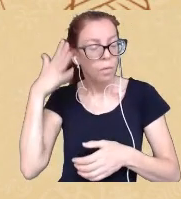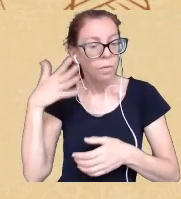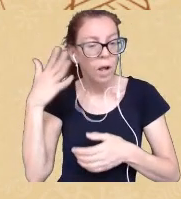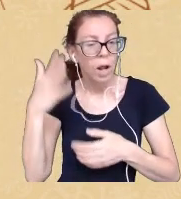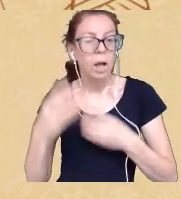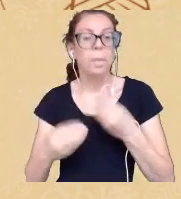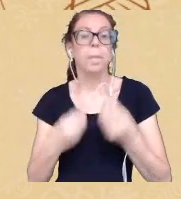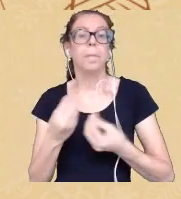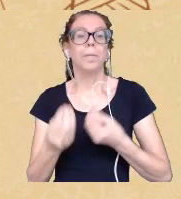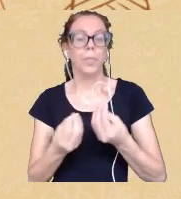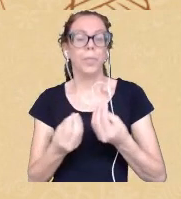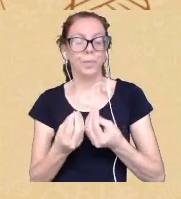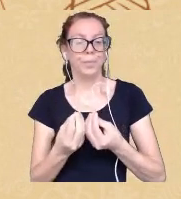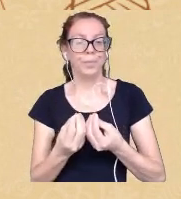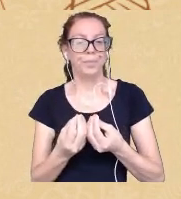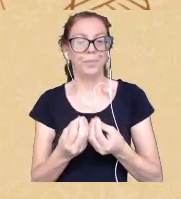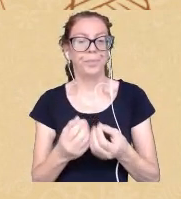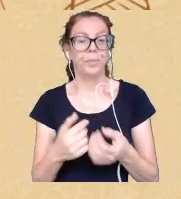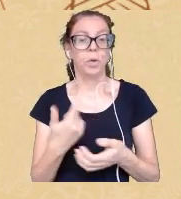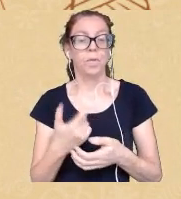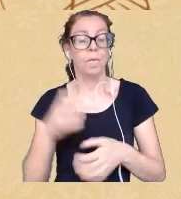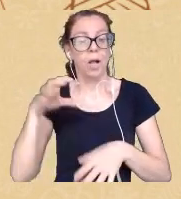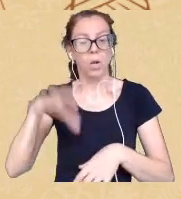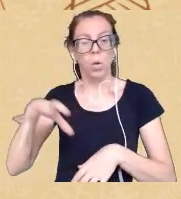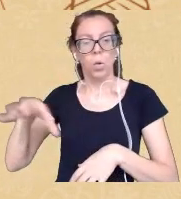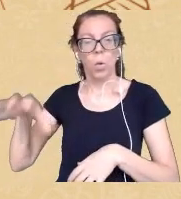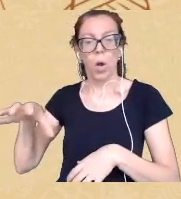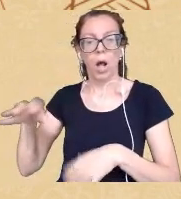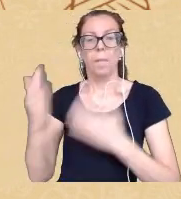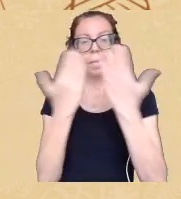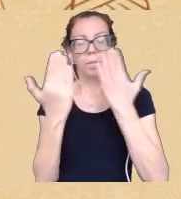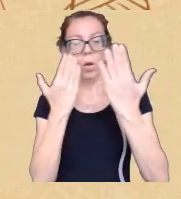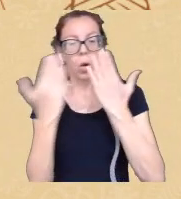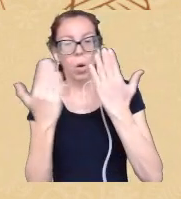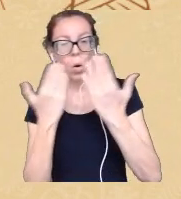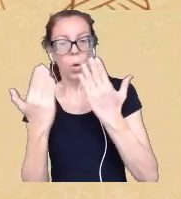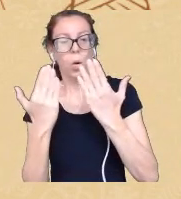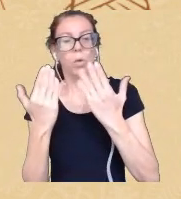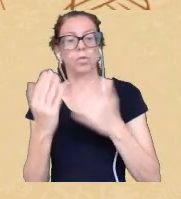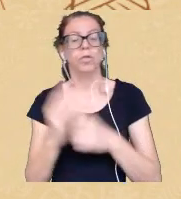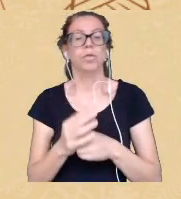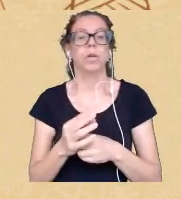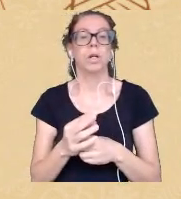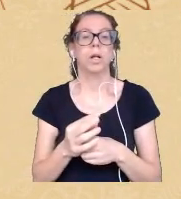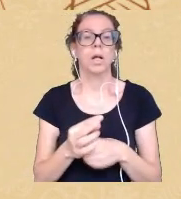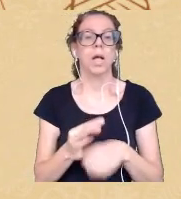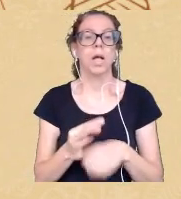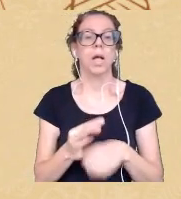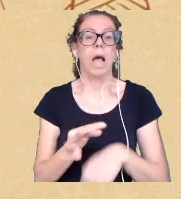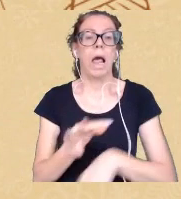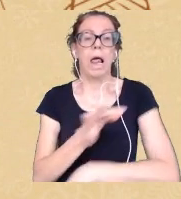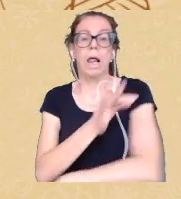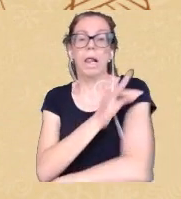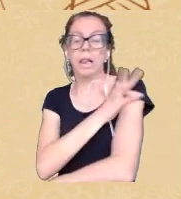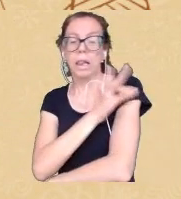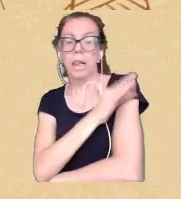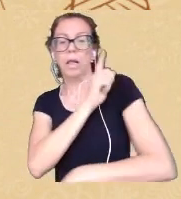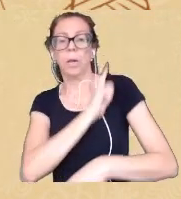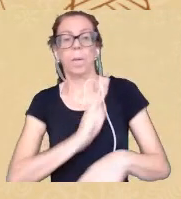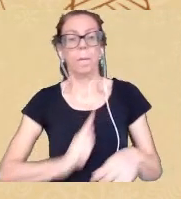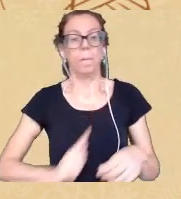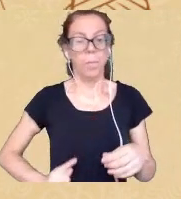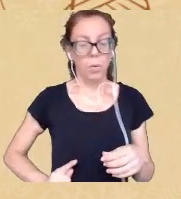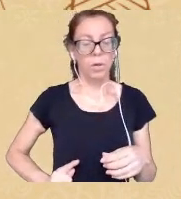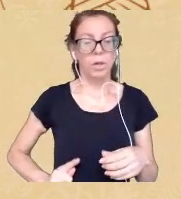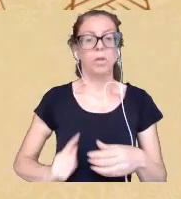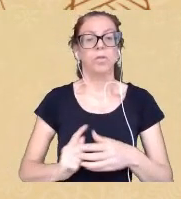campo da psicologia do campo teórico técnico e político do quanto precisamos ainda ter espaço para falar disso nós